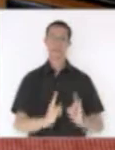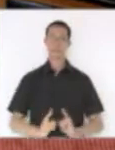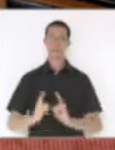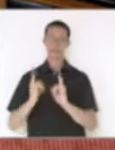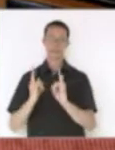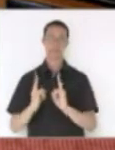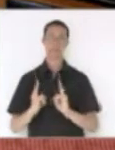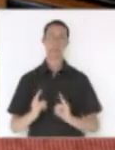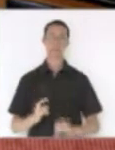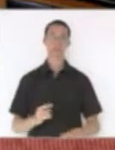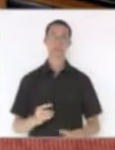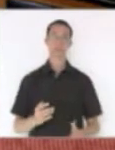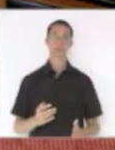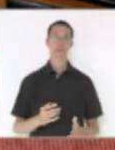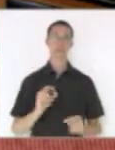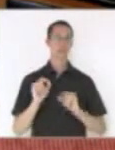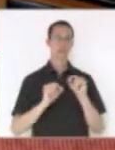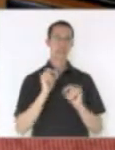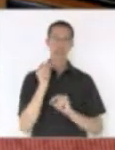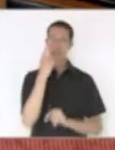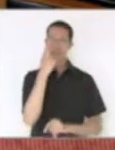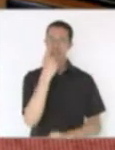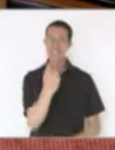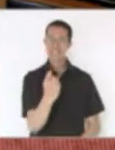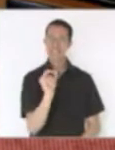Presidente, quem tem interesse nisso?